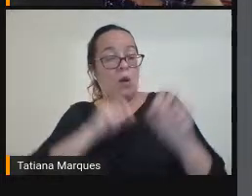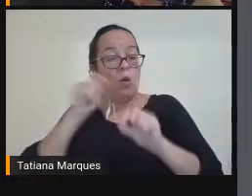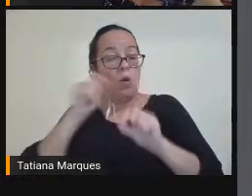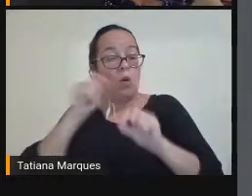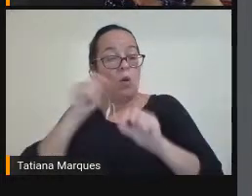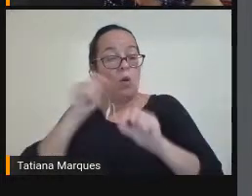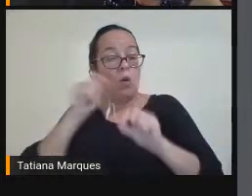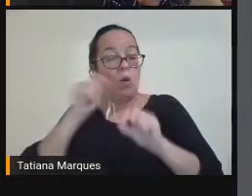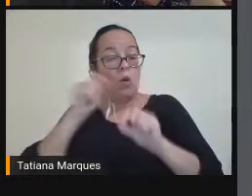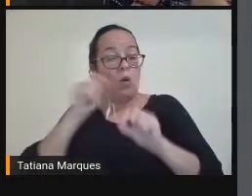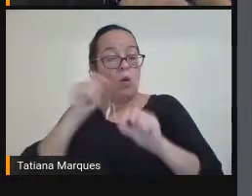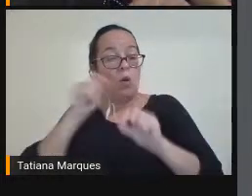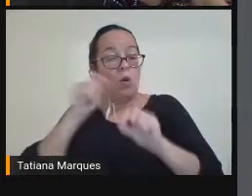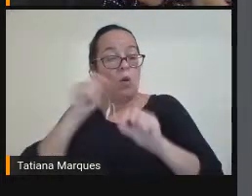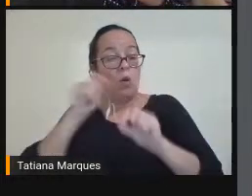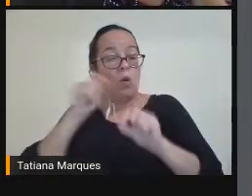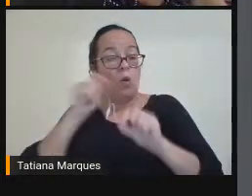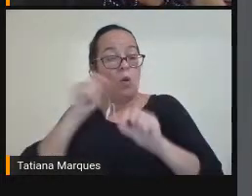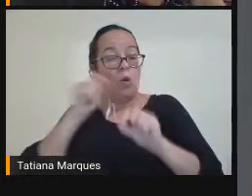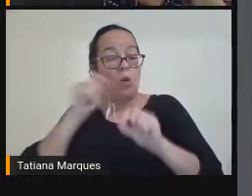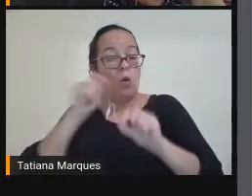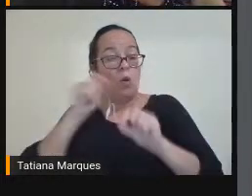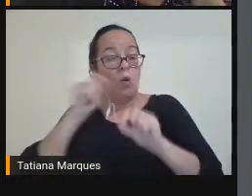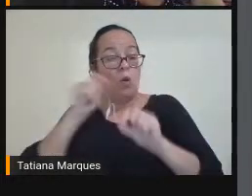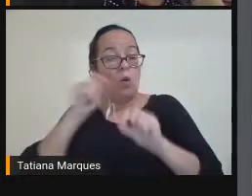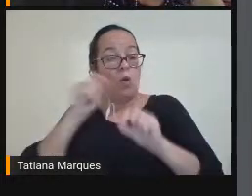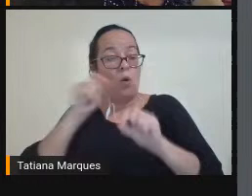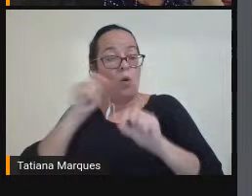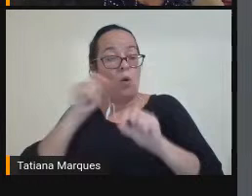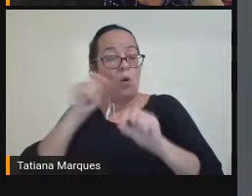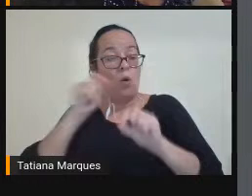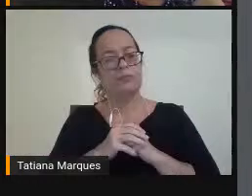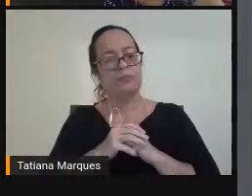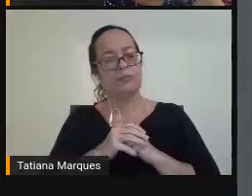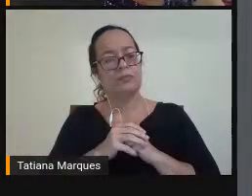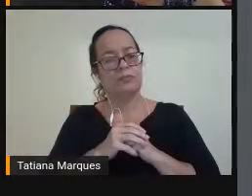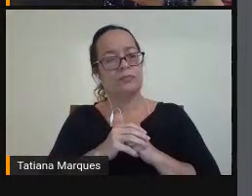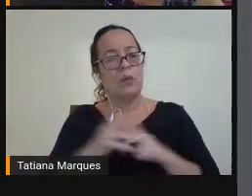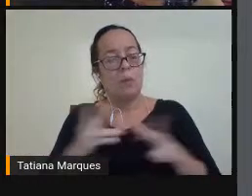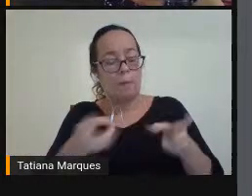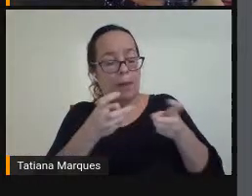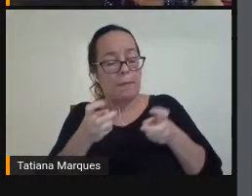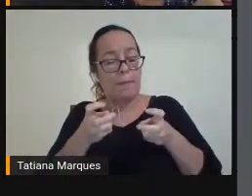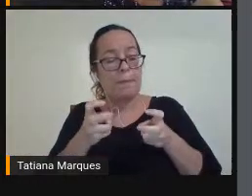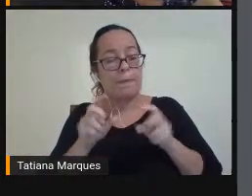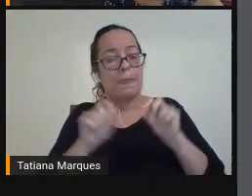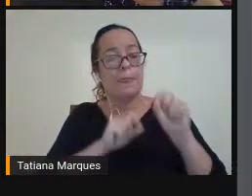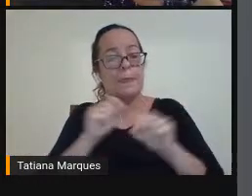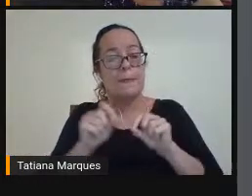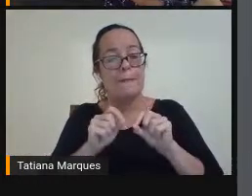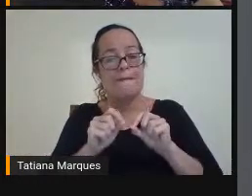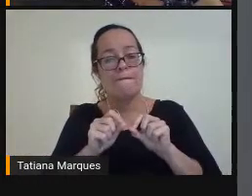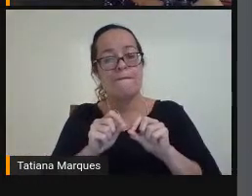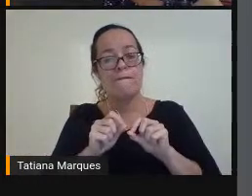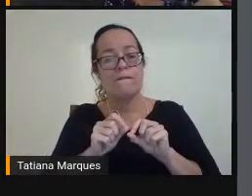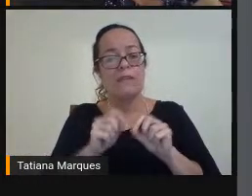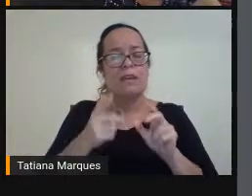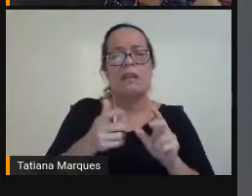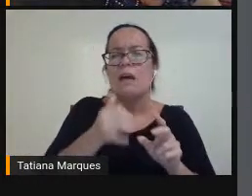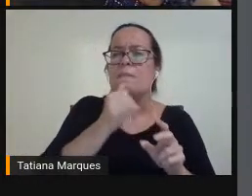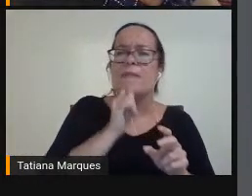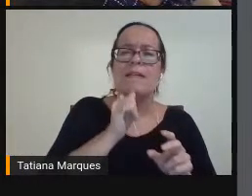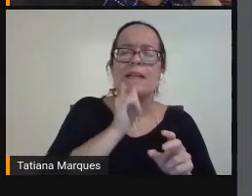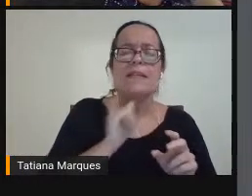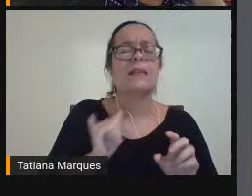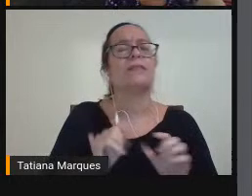Prática É que Muitas Vezes Uma das Justificativas Que a gente Utiliza É